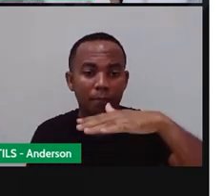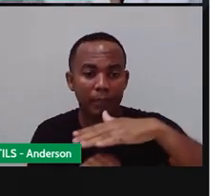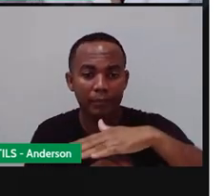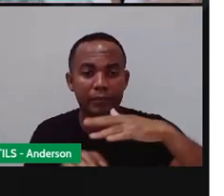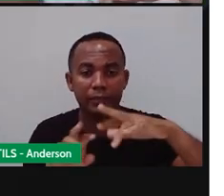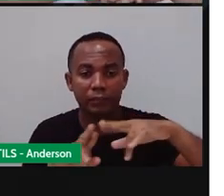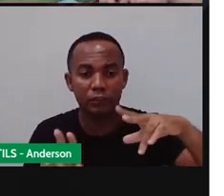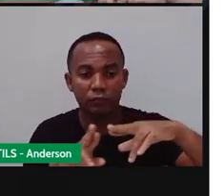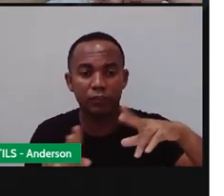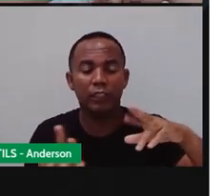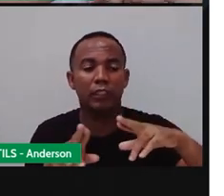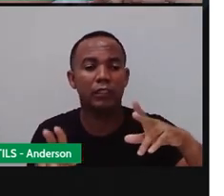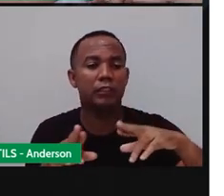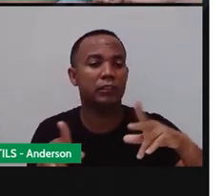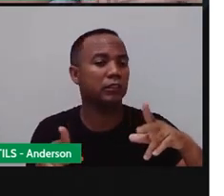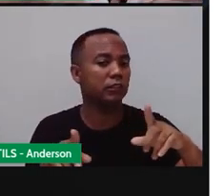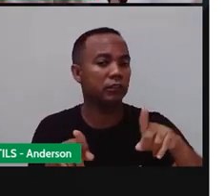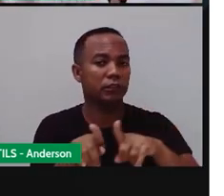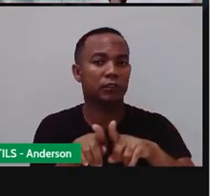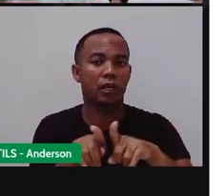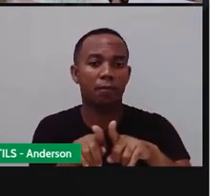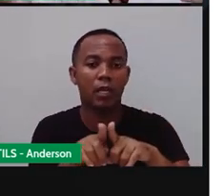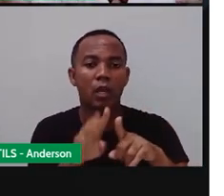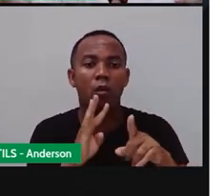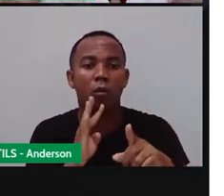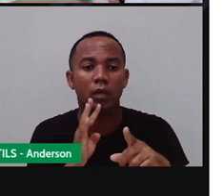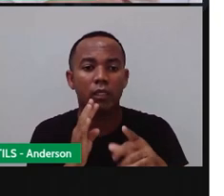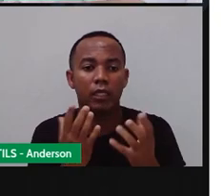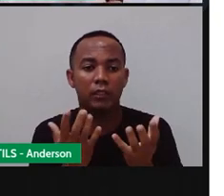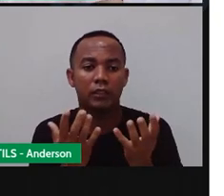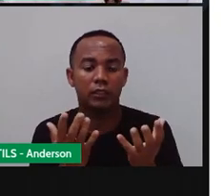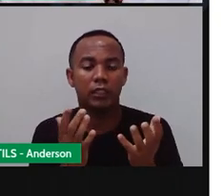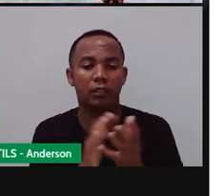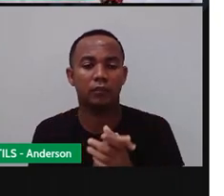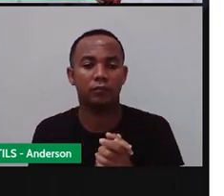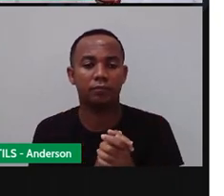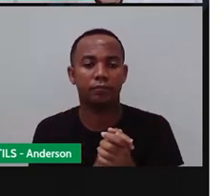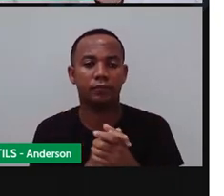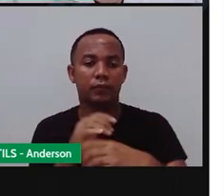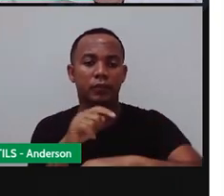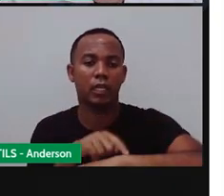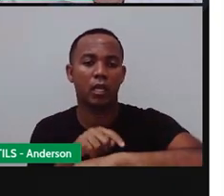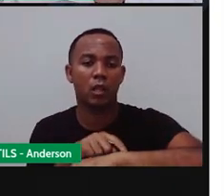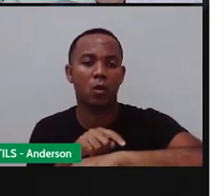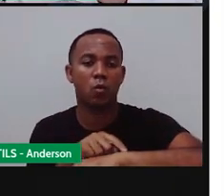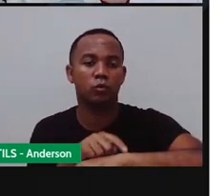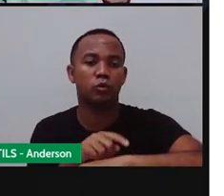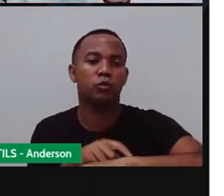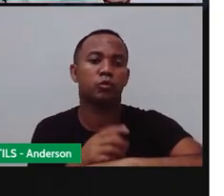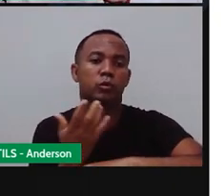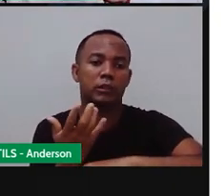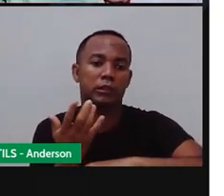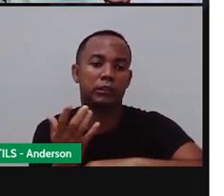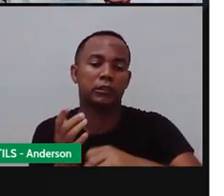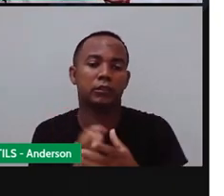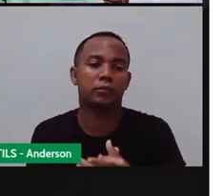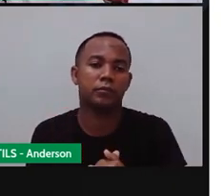esses relógios, que são esses, como que a gente conhece hoje. Que são esses relógios de pulso, tá?